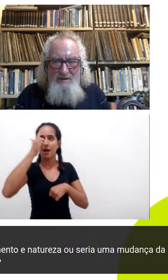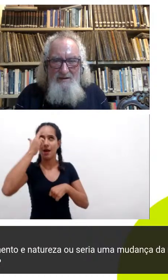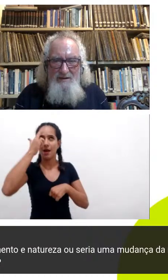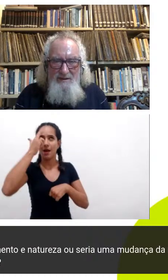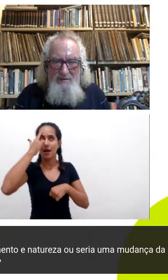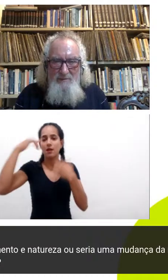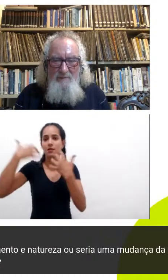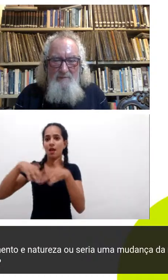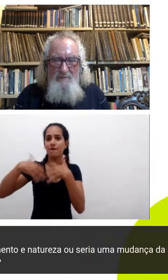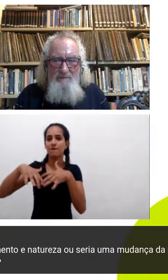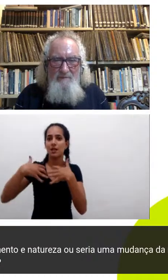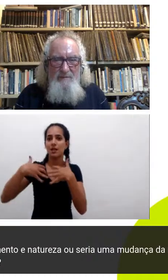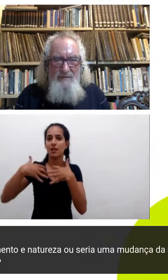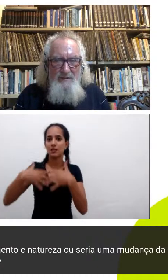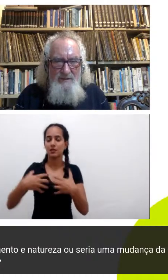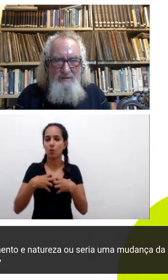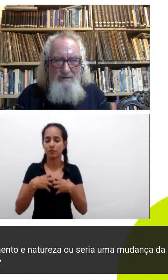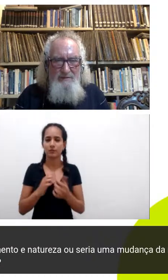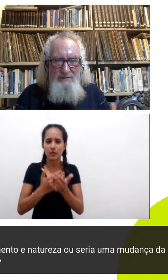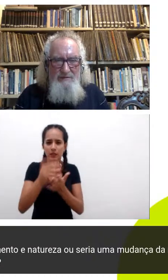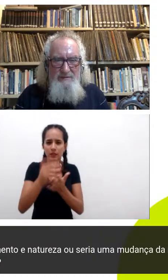quer começar Ivan?